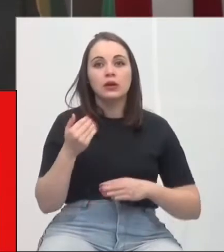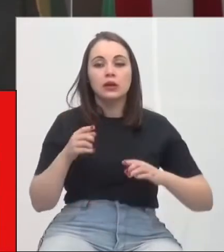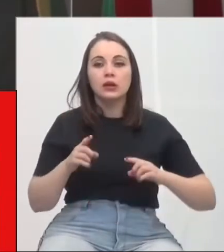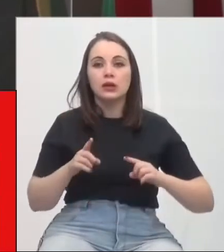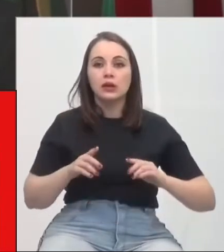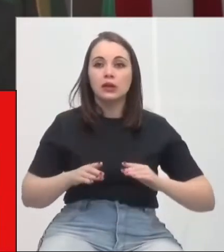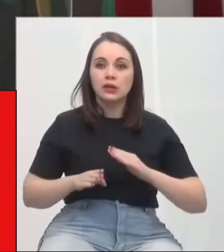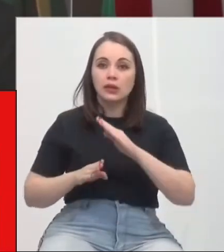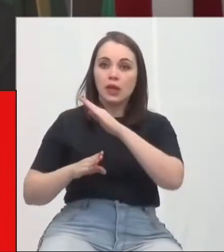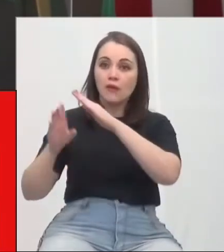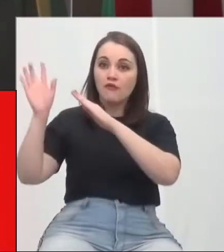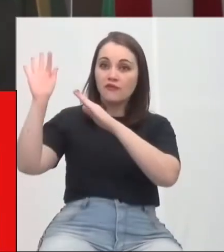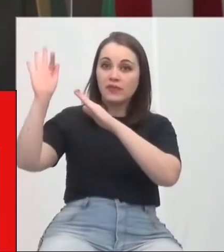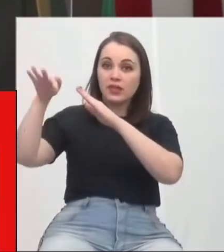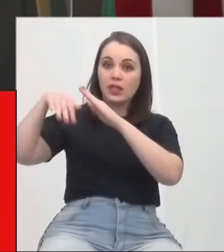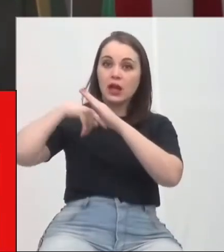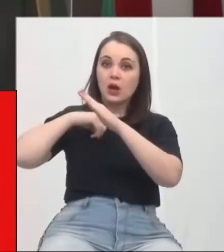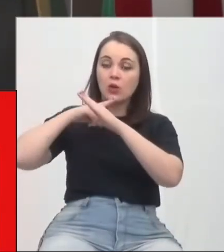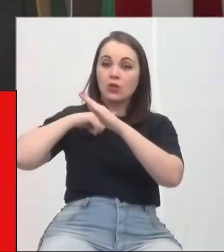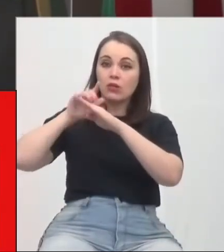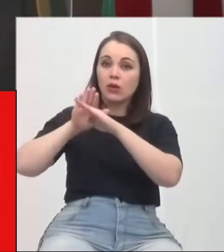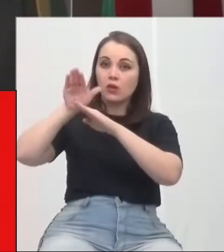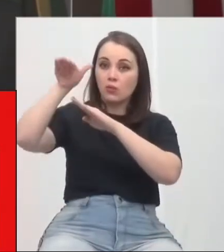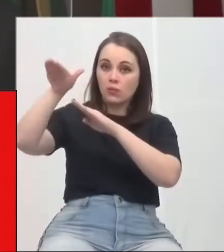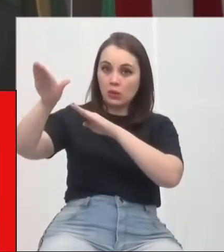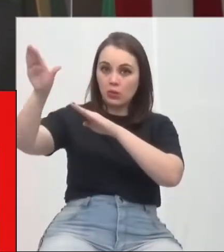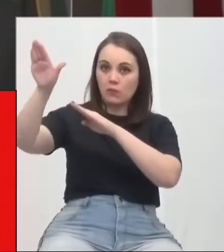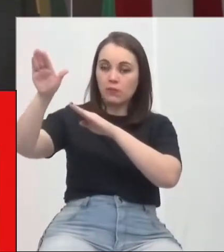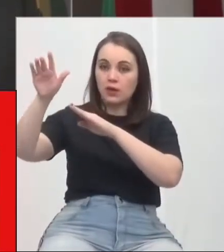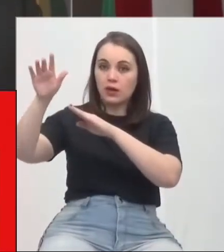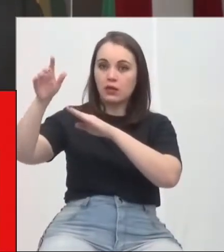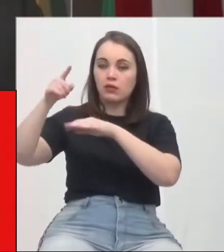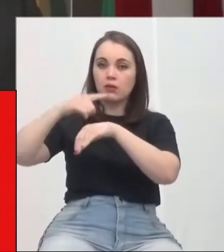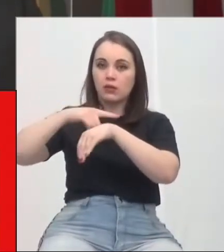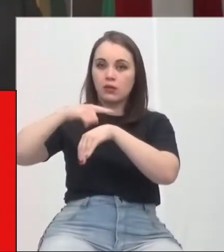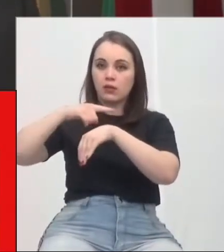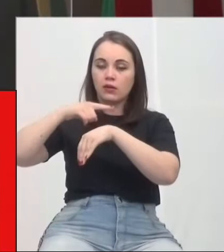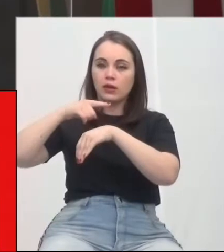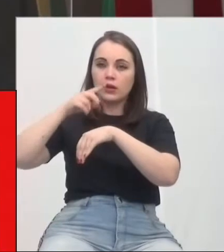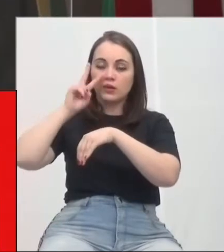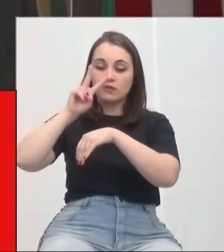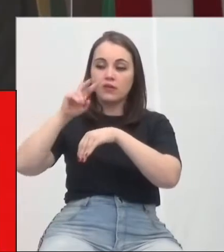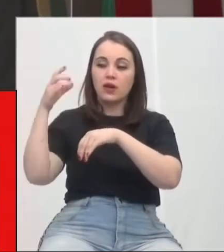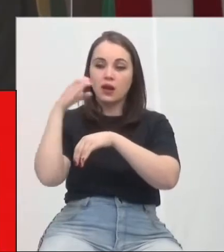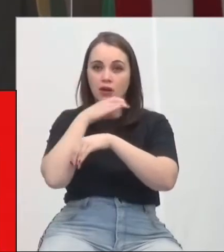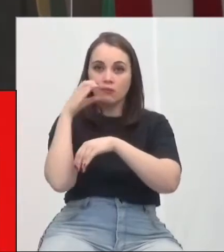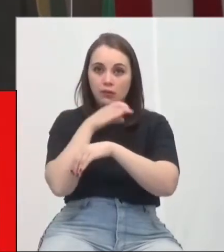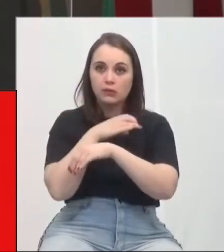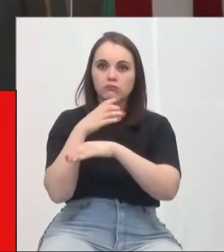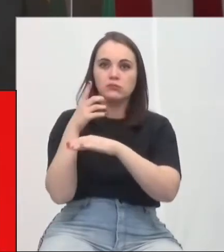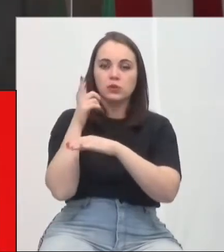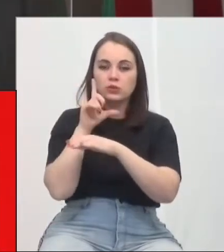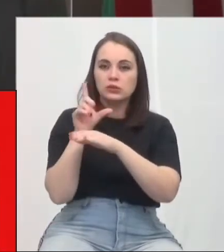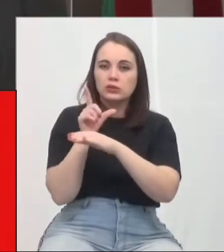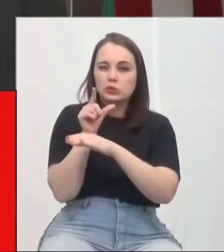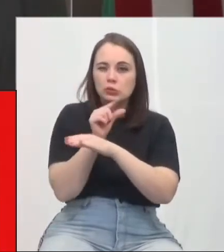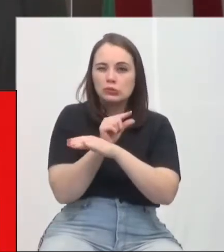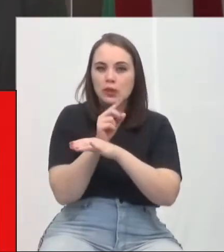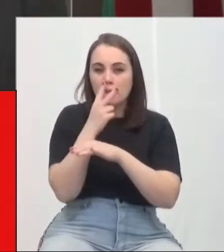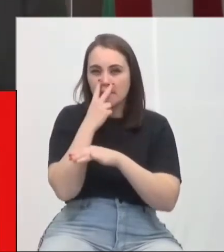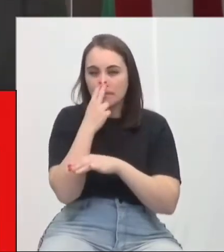lombada eletrônica para redução. E às vezes parece assim, mais